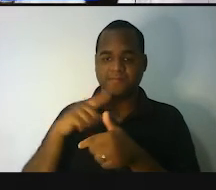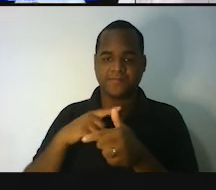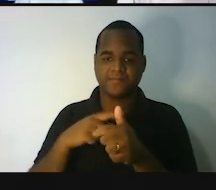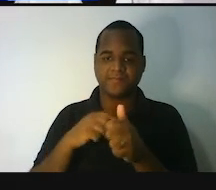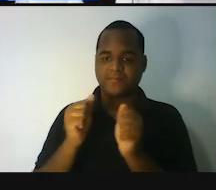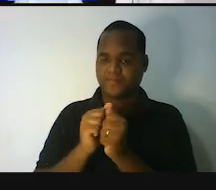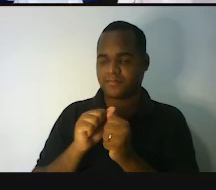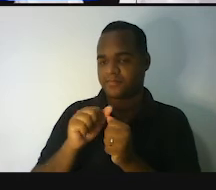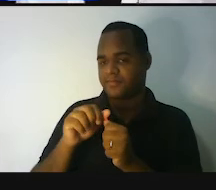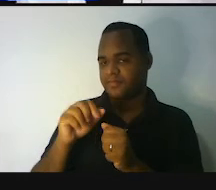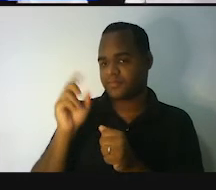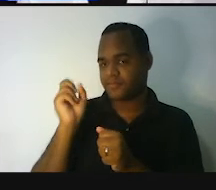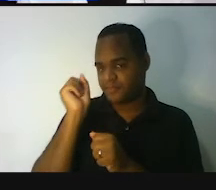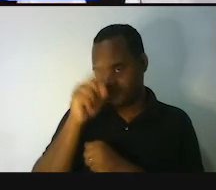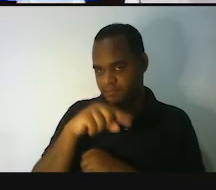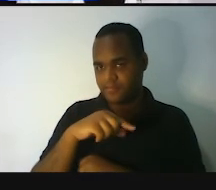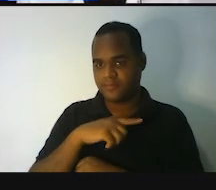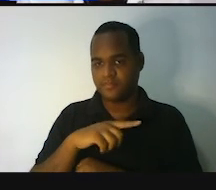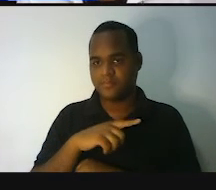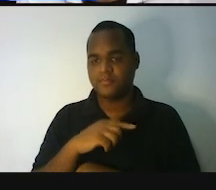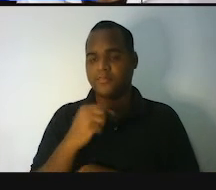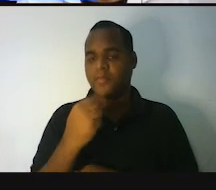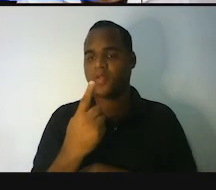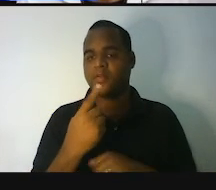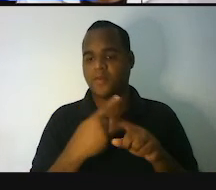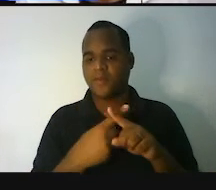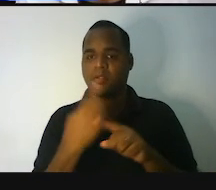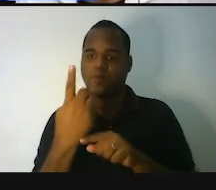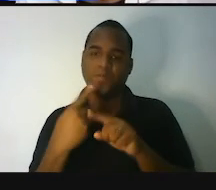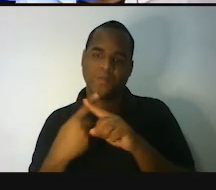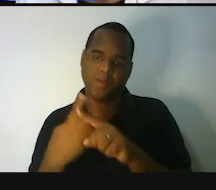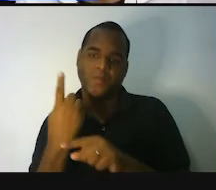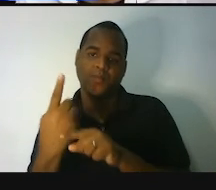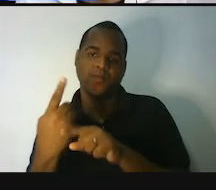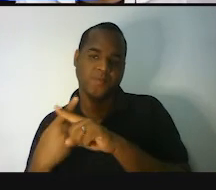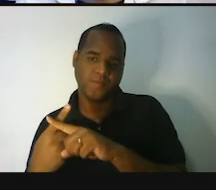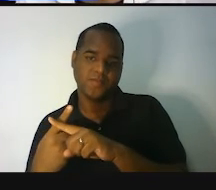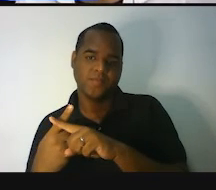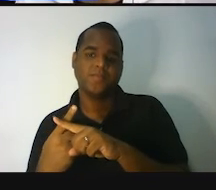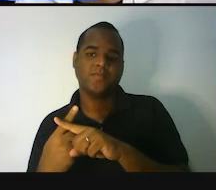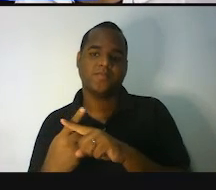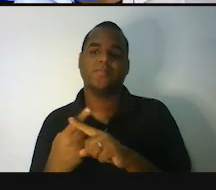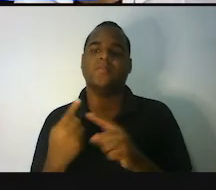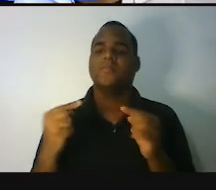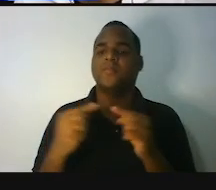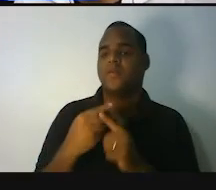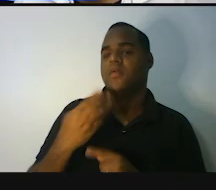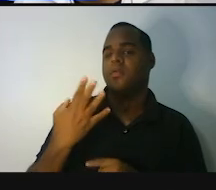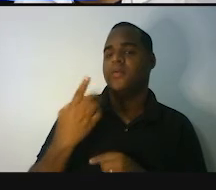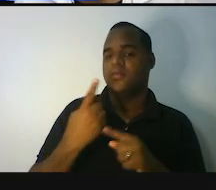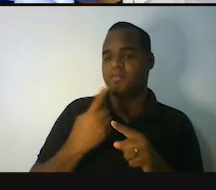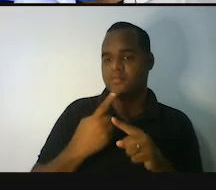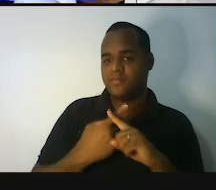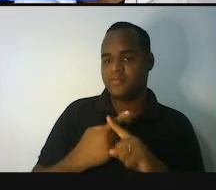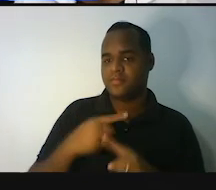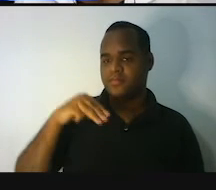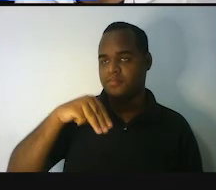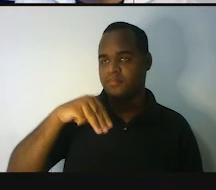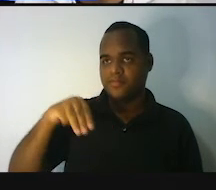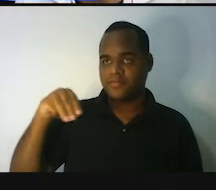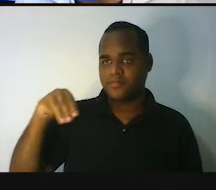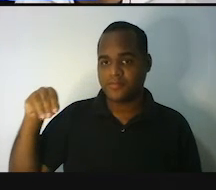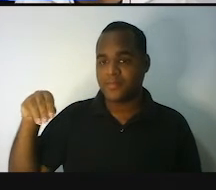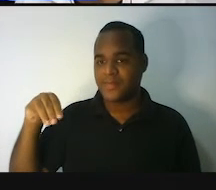outro lado ali e coloquei eles de verde, ó. Então tá aqui. Um vezes um, vezes um. Vezes